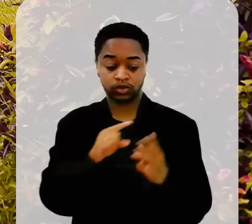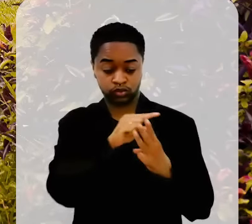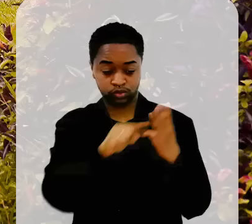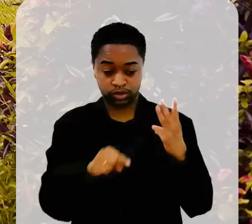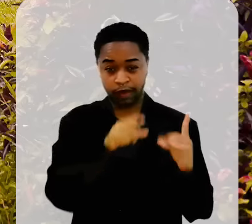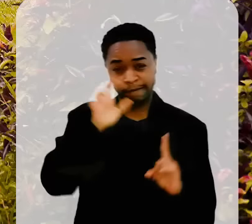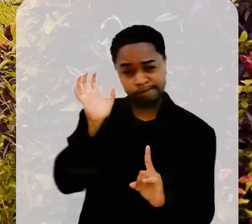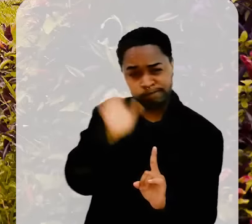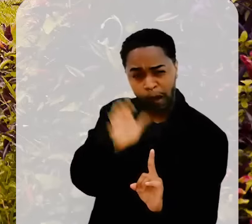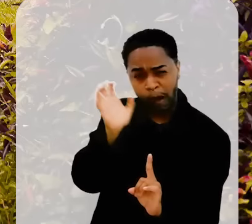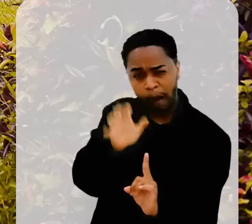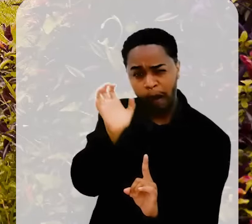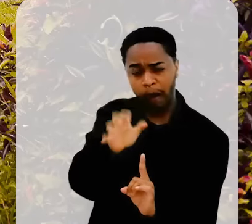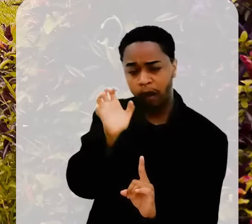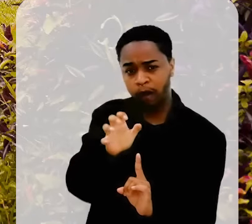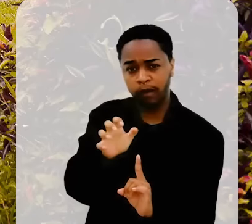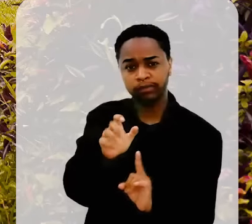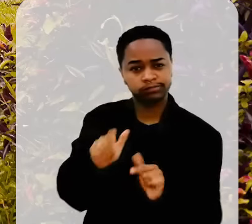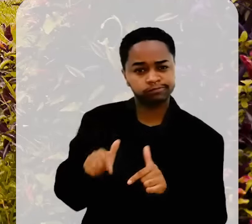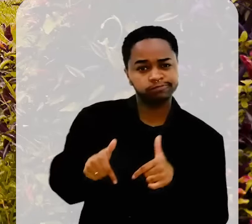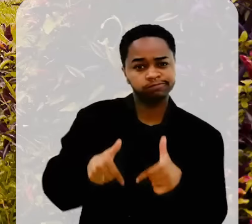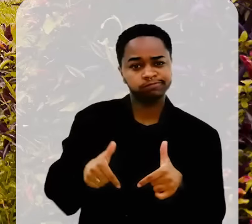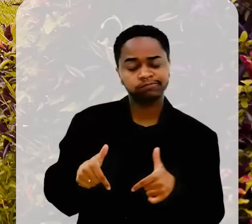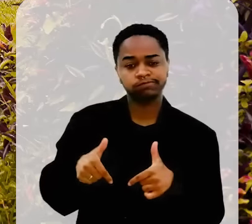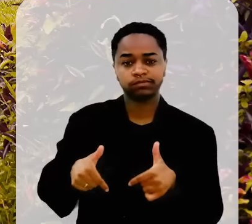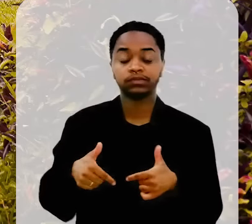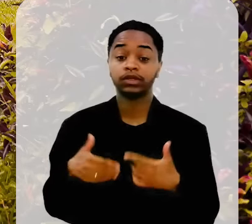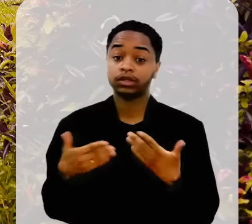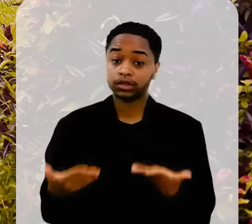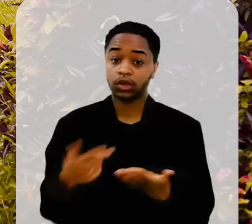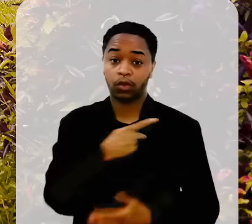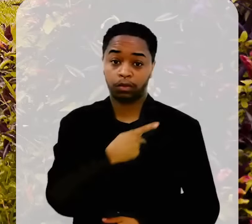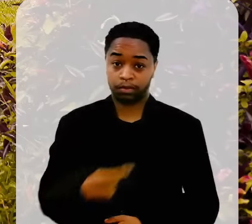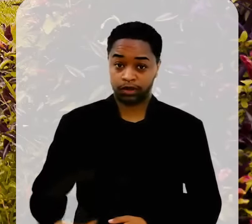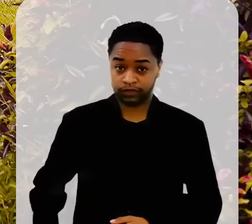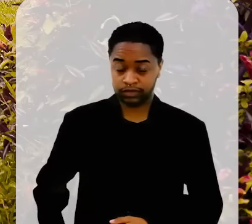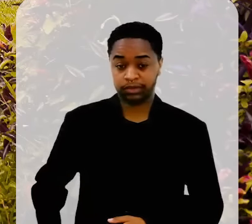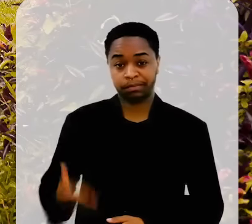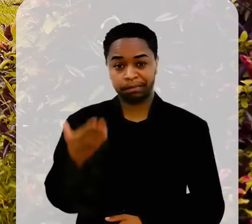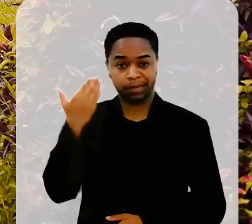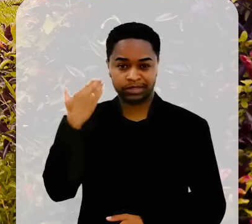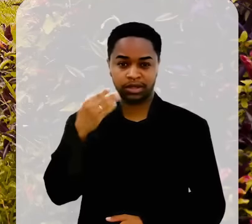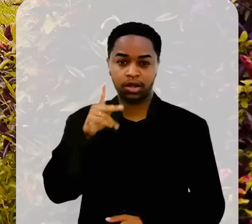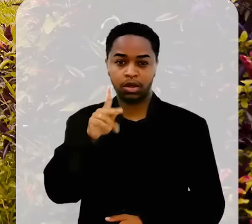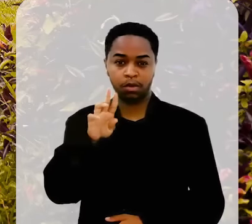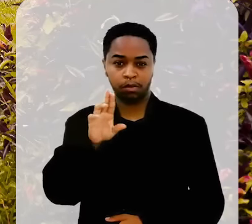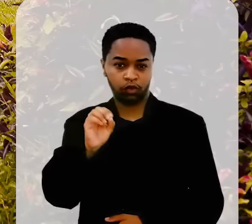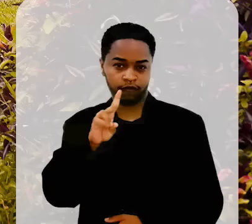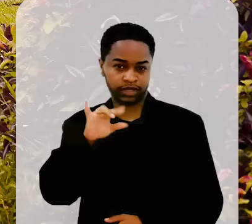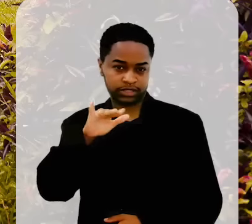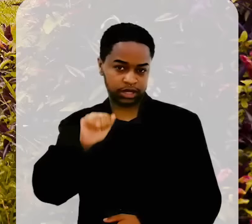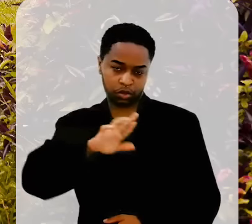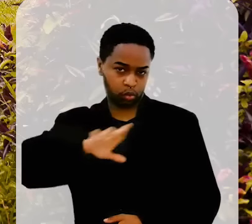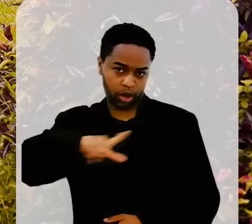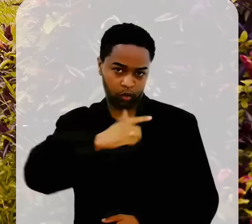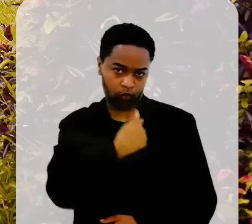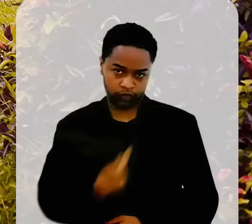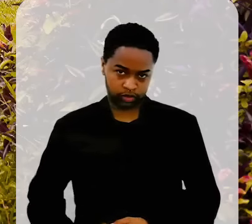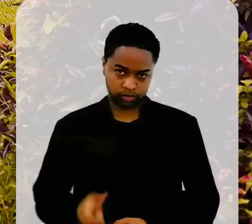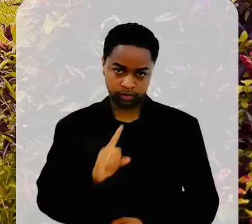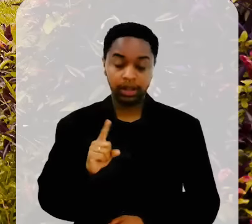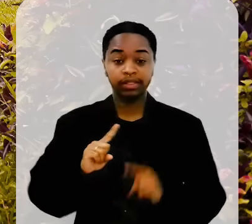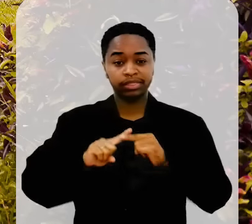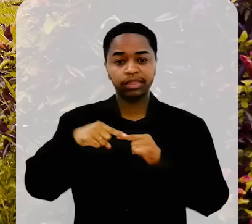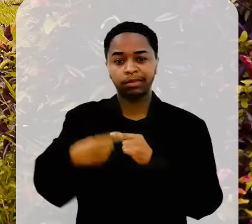Mas a pressão dos coronéis, dos três aí, foram tão forte que o presidente da província, na época não tinha esse nome de